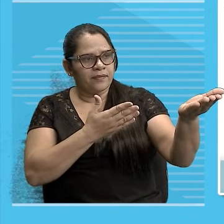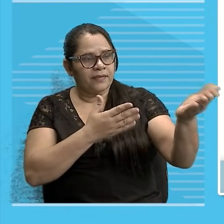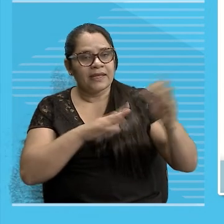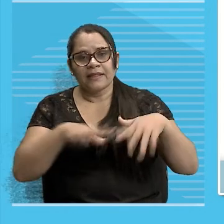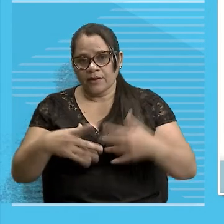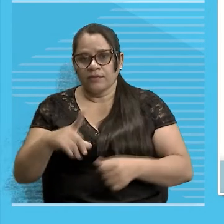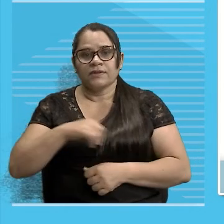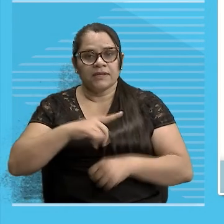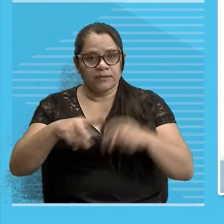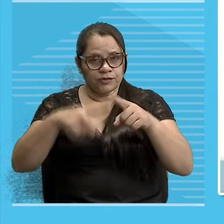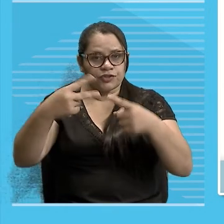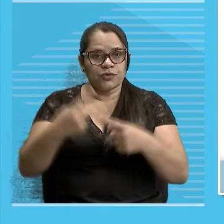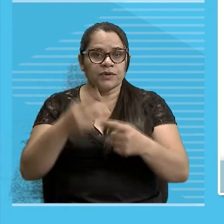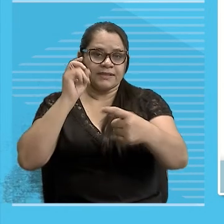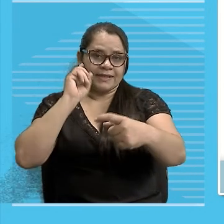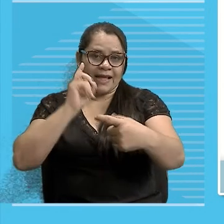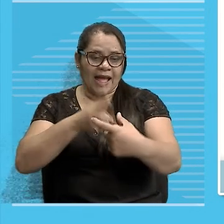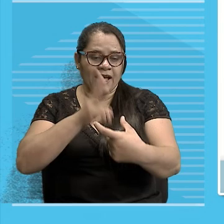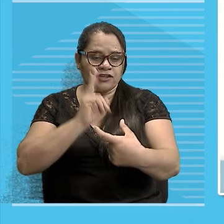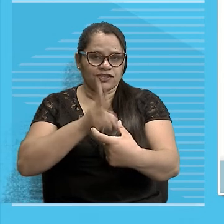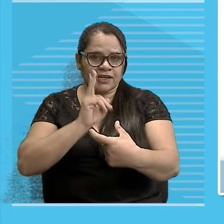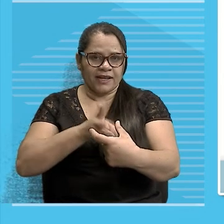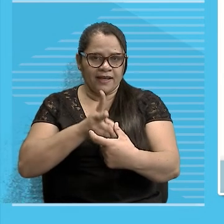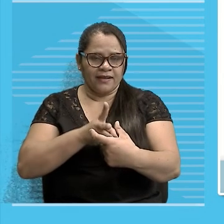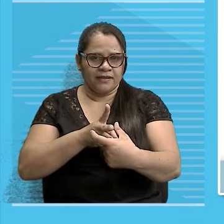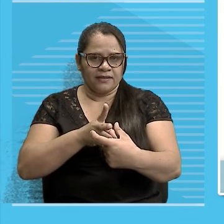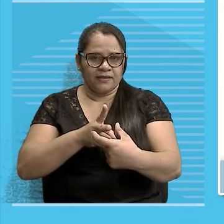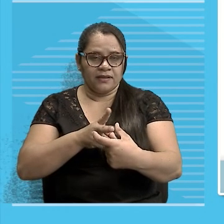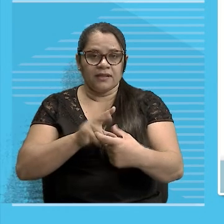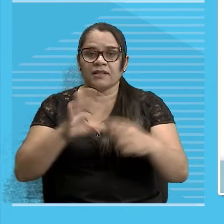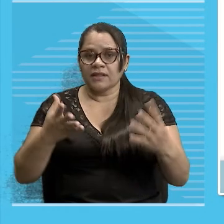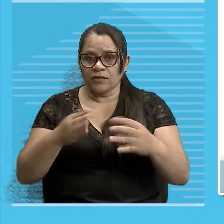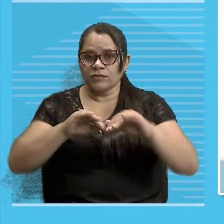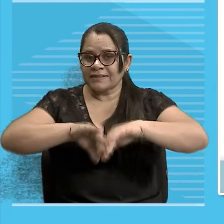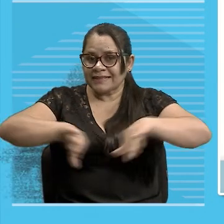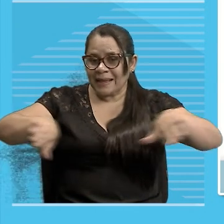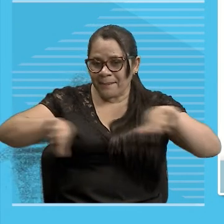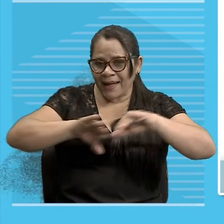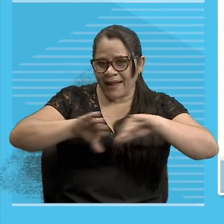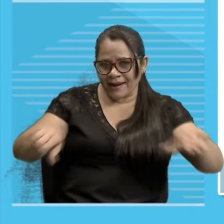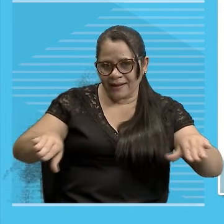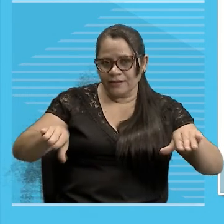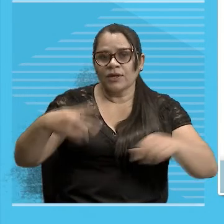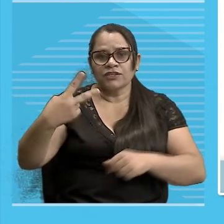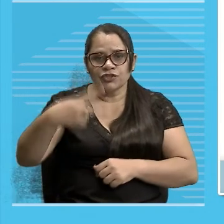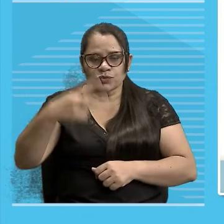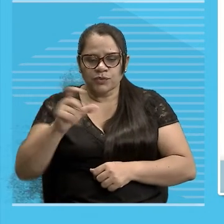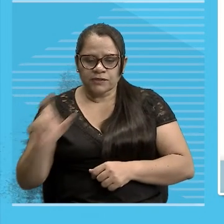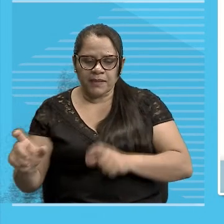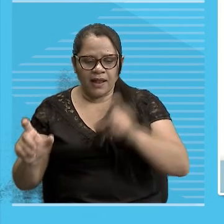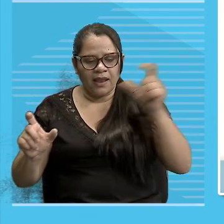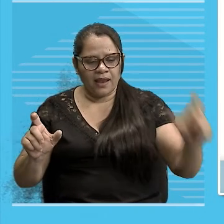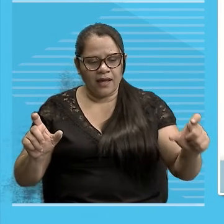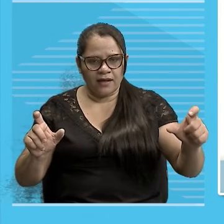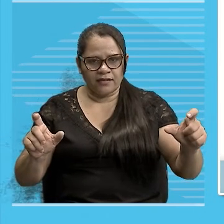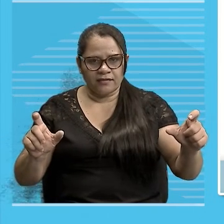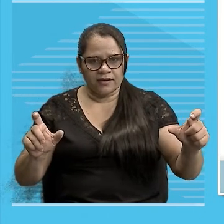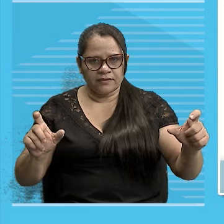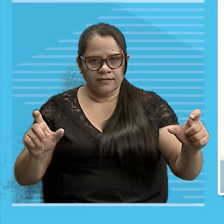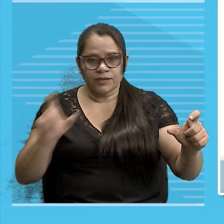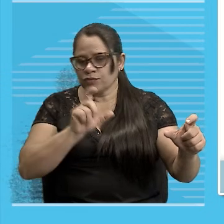radicais Veja aqui Isolando A palavra Homem E a palavra Lobo Eu tenho Duas palavras